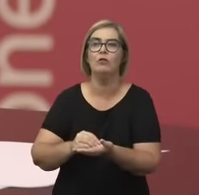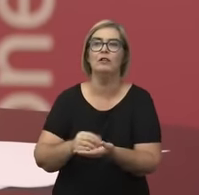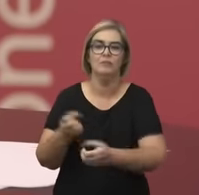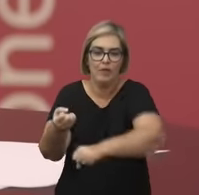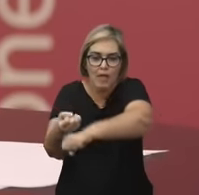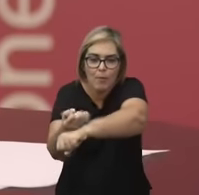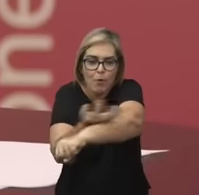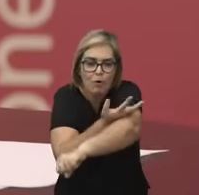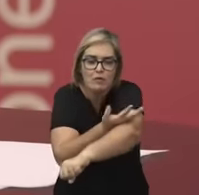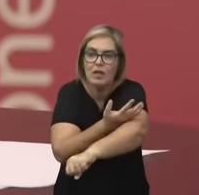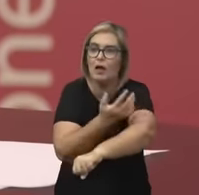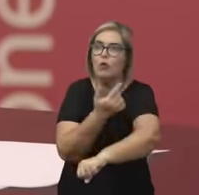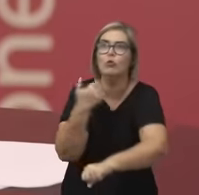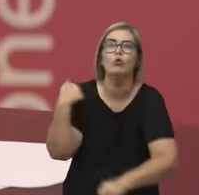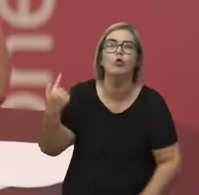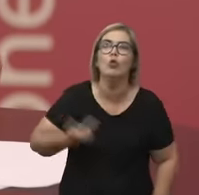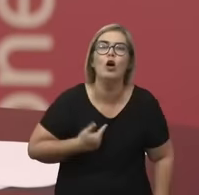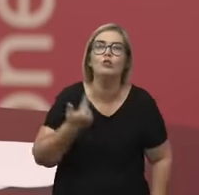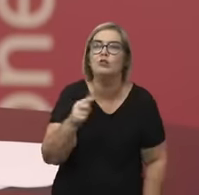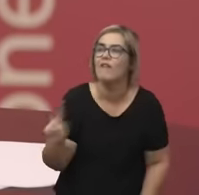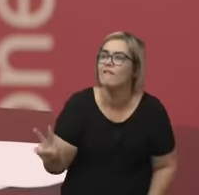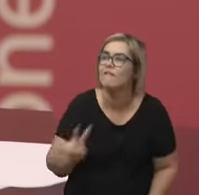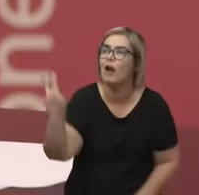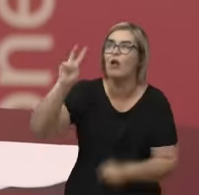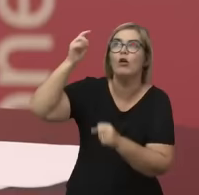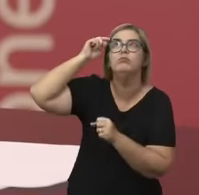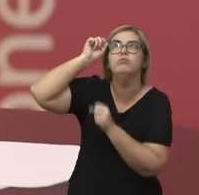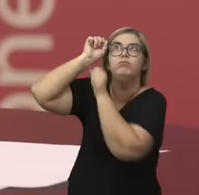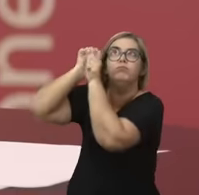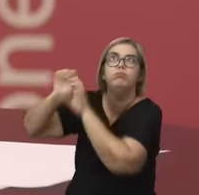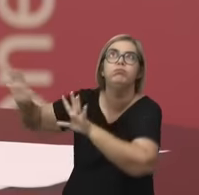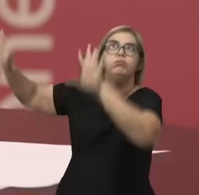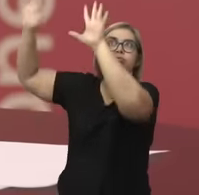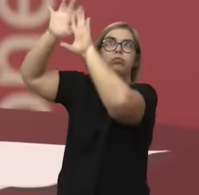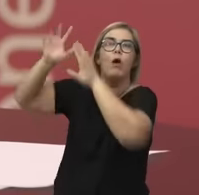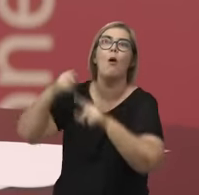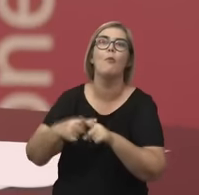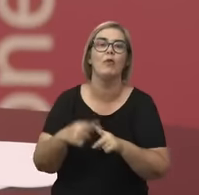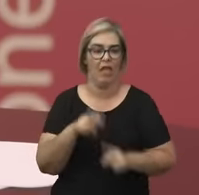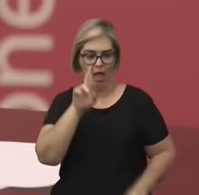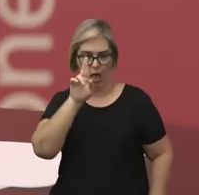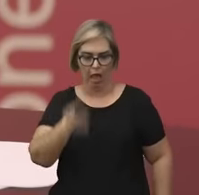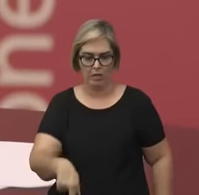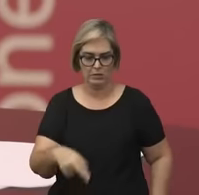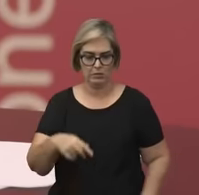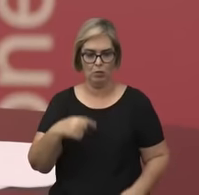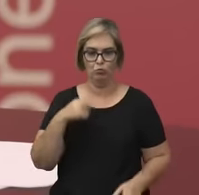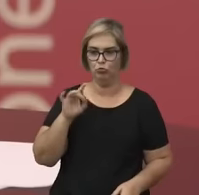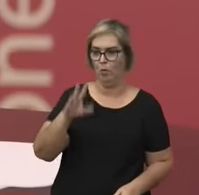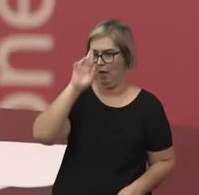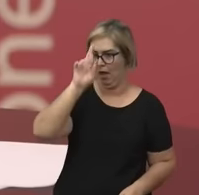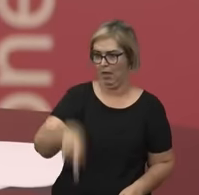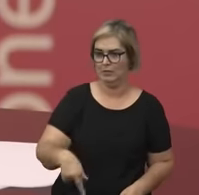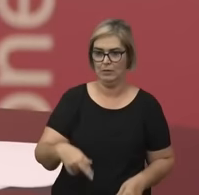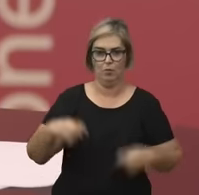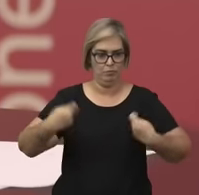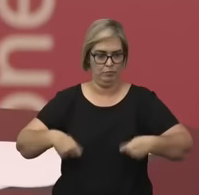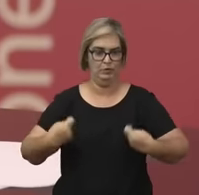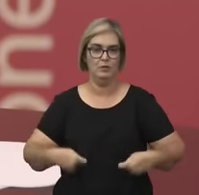capacidade imaginativa, porque, afinal de contas, devemos ser seres racionais para sermos seres morais, para sermos bons cidadãos, enfim.